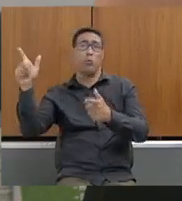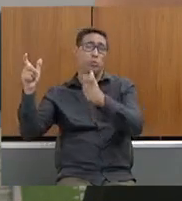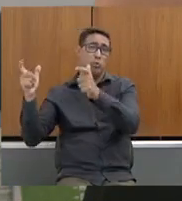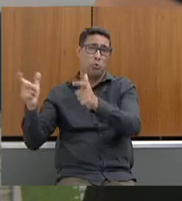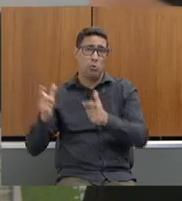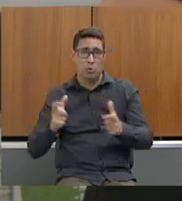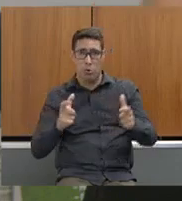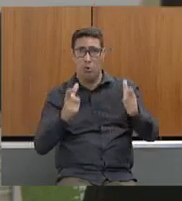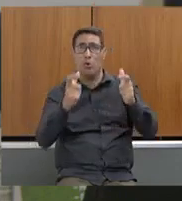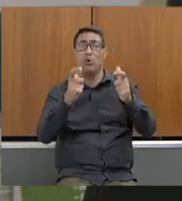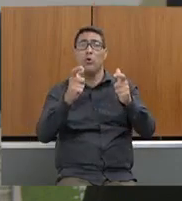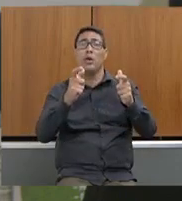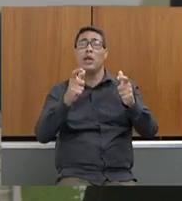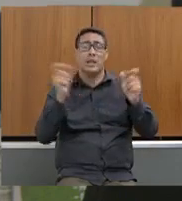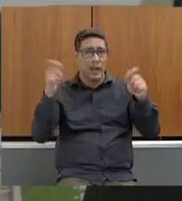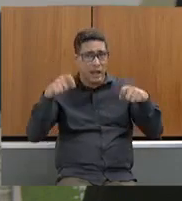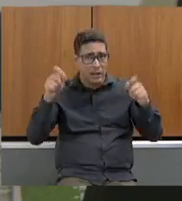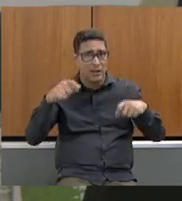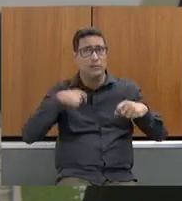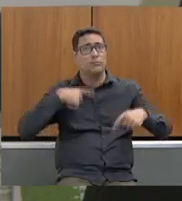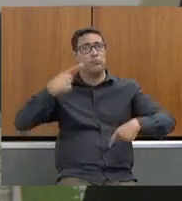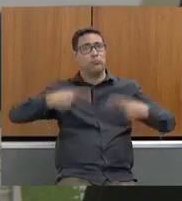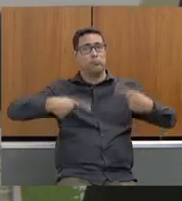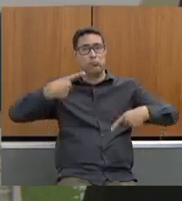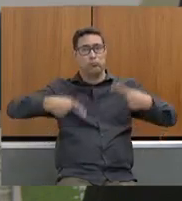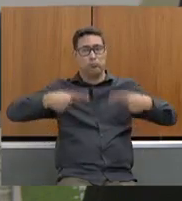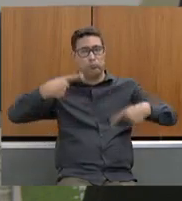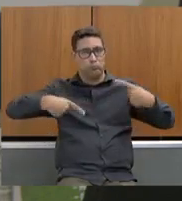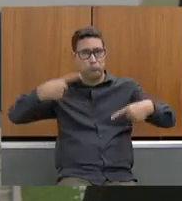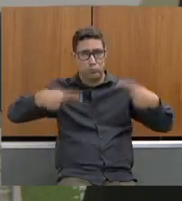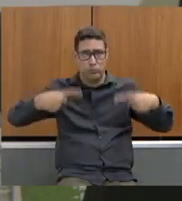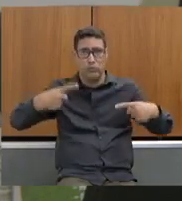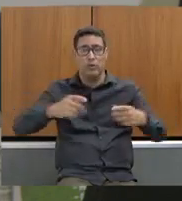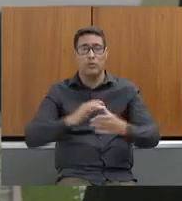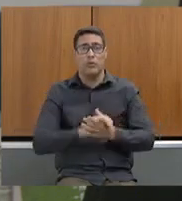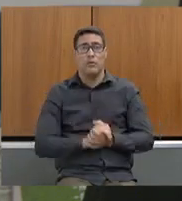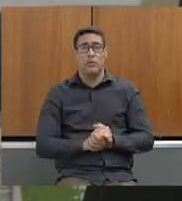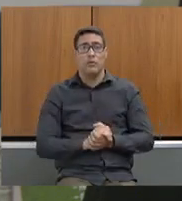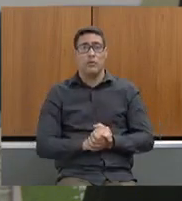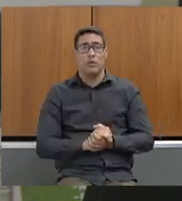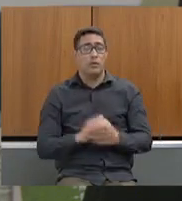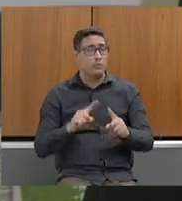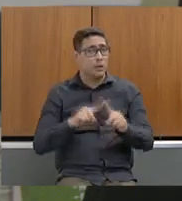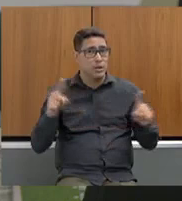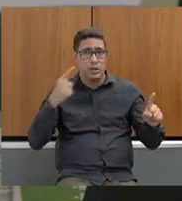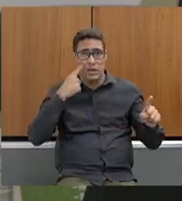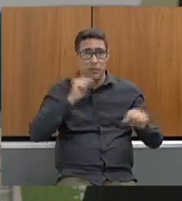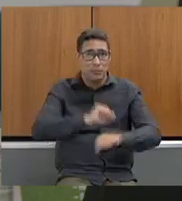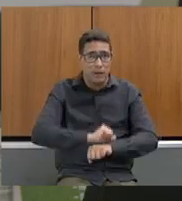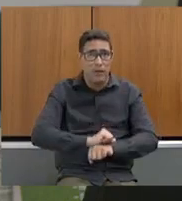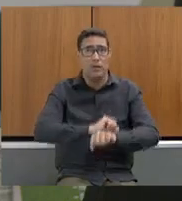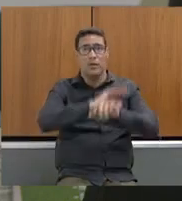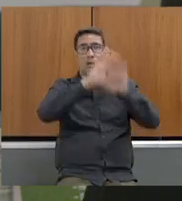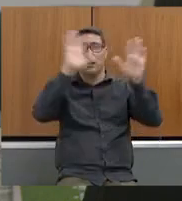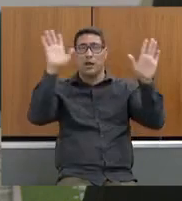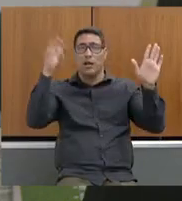ele tem base para a discussão, mas, na medida que você torna mais claras as regras,